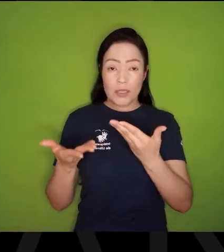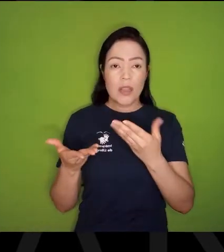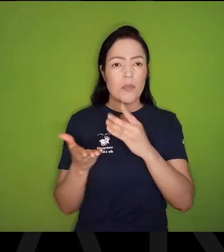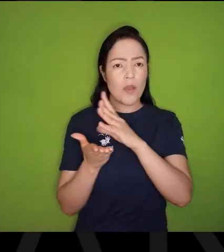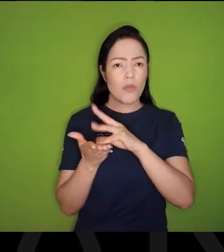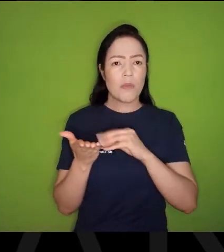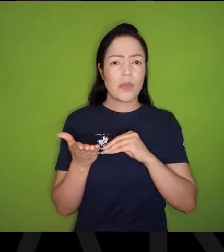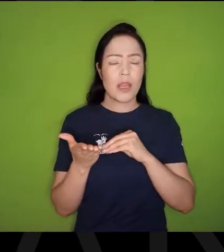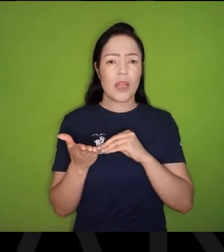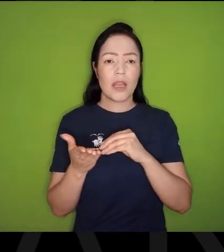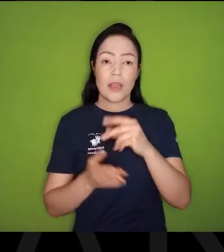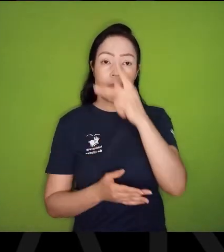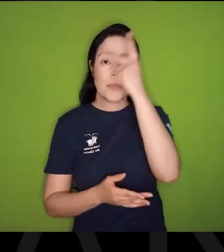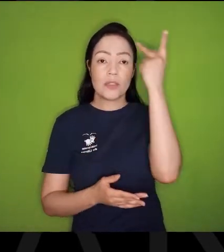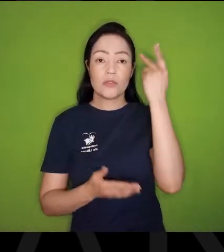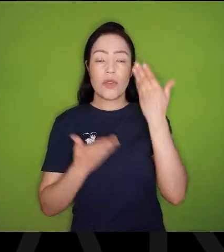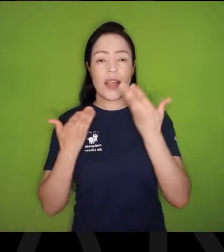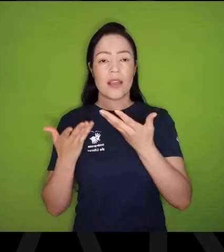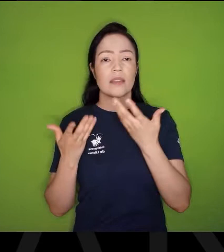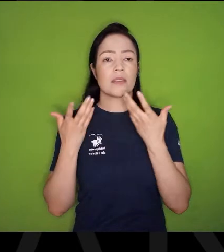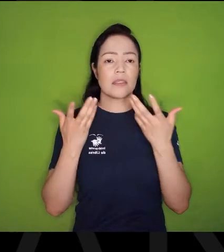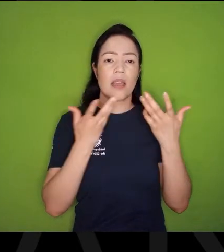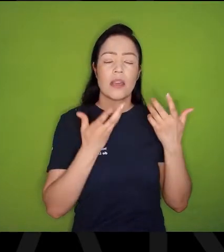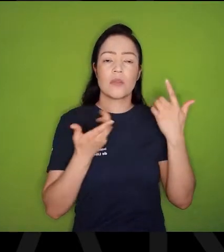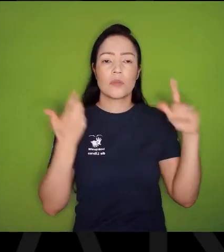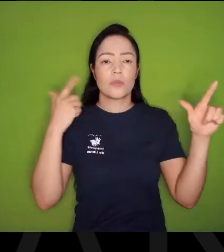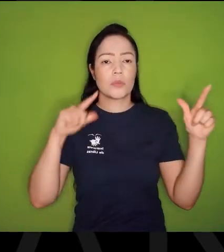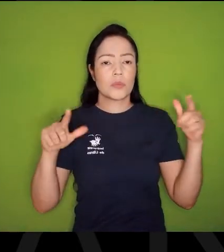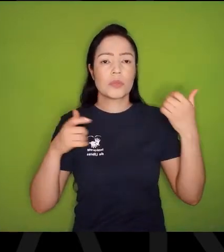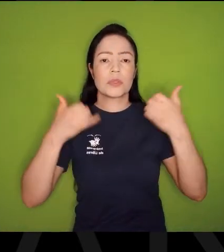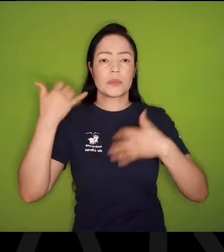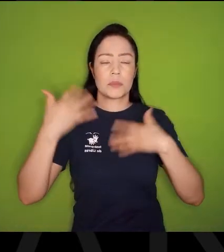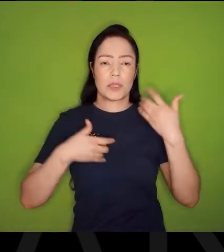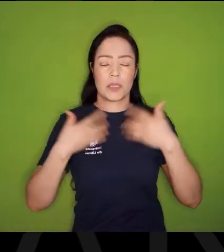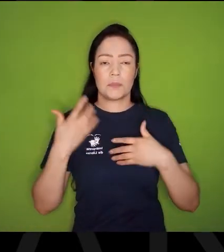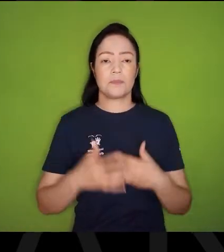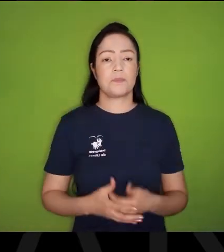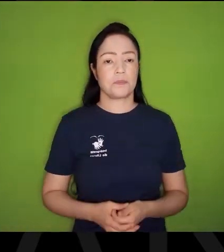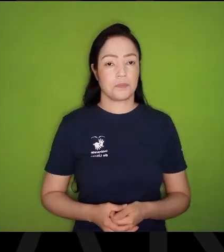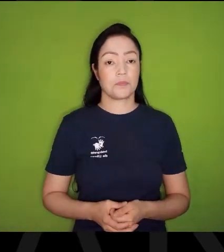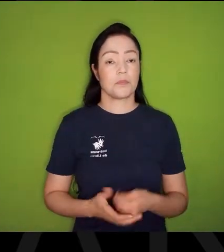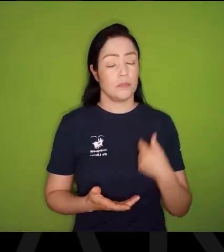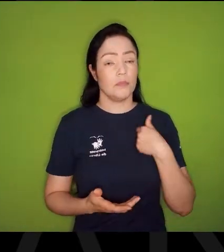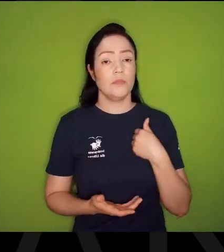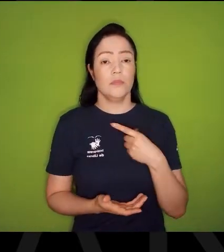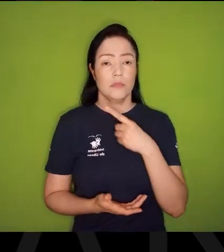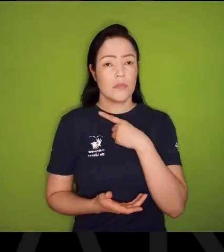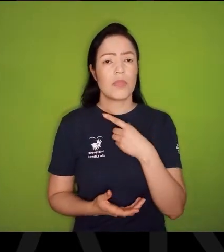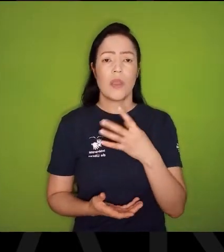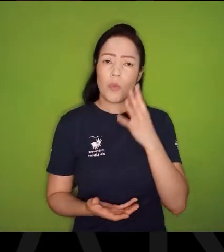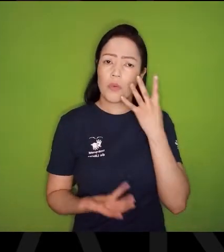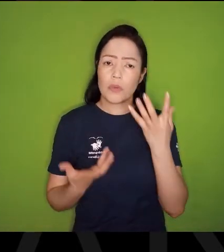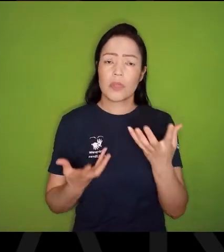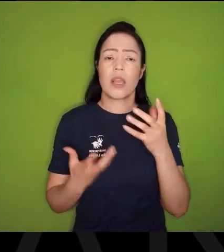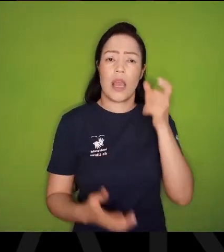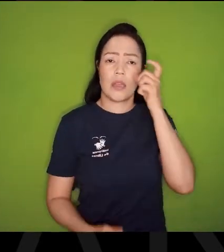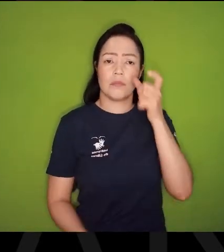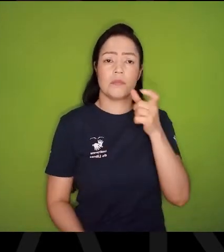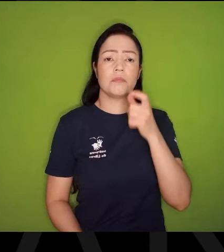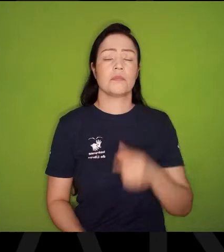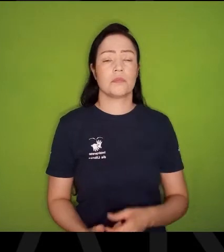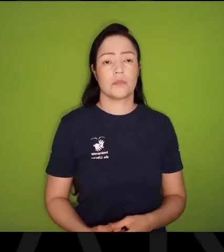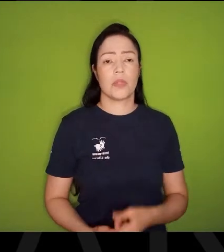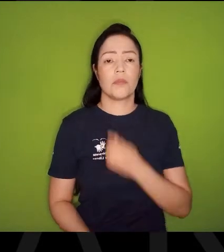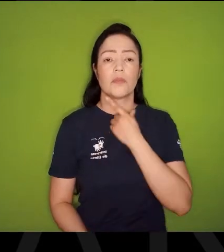te interesse, Nas outras narrativas, Nas outras poesias, Então, Eu tenho muito esse interesse, Eu tenho